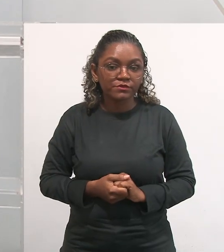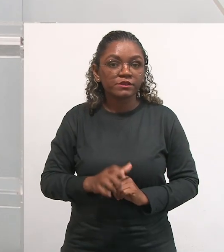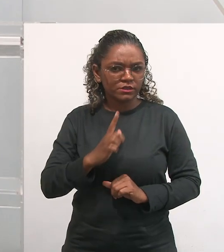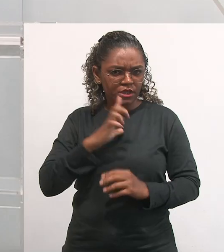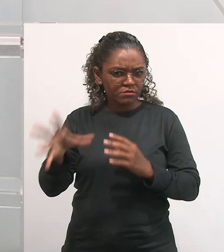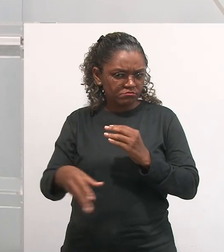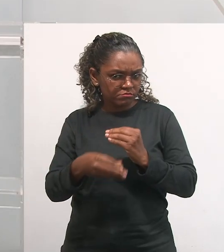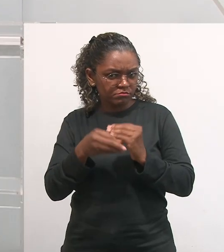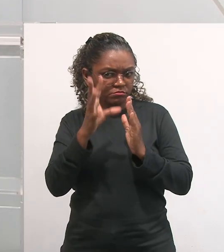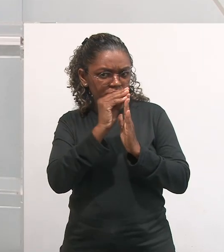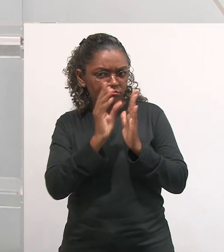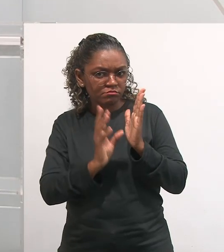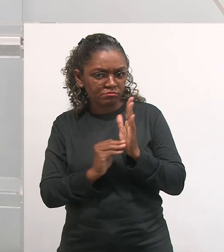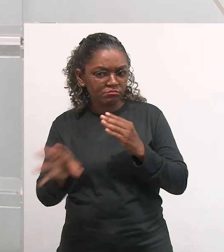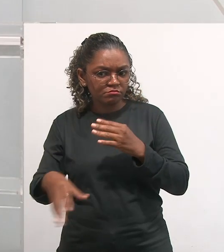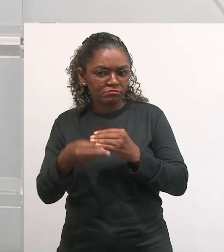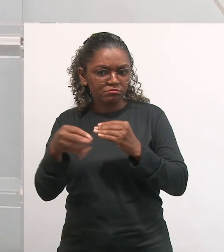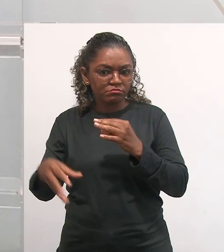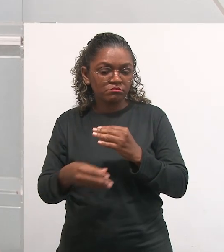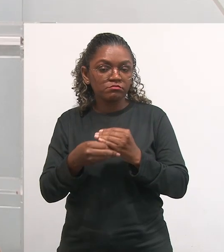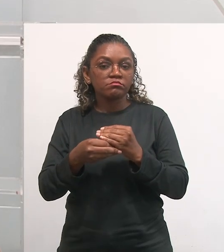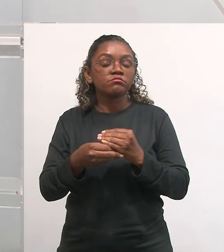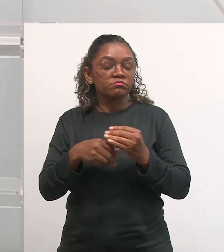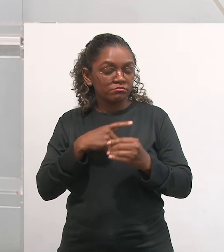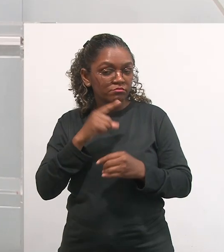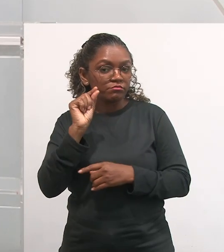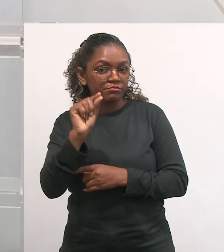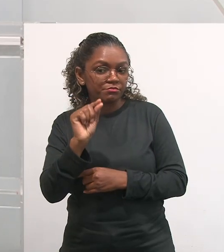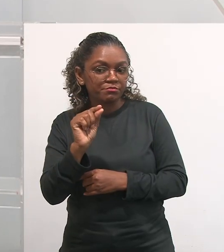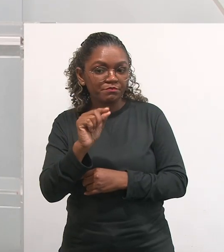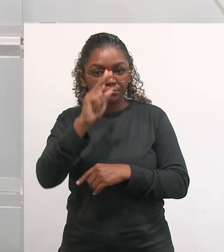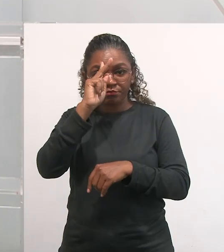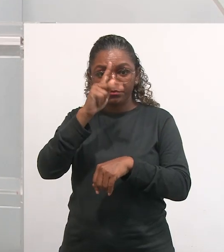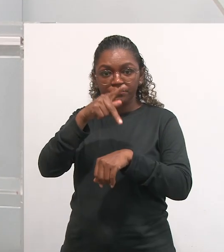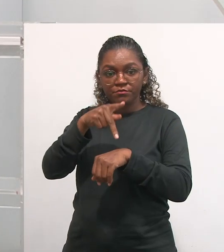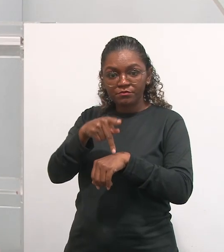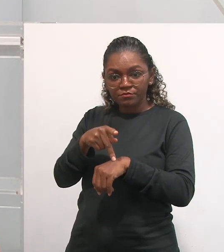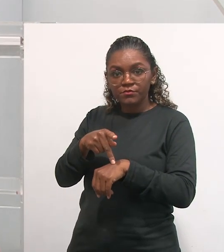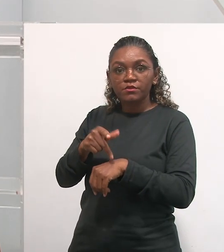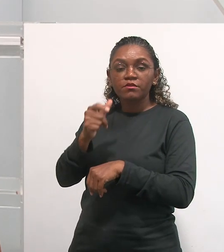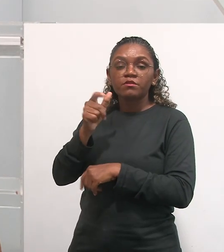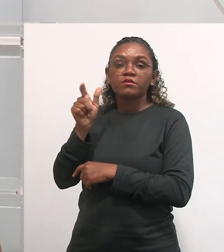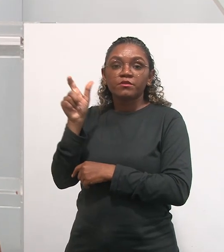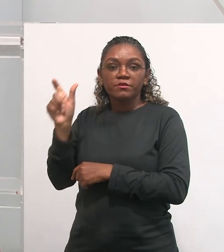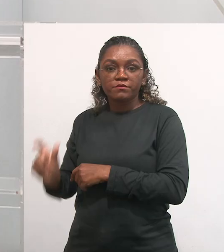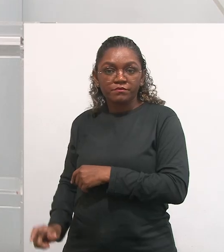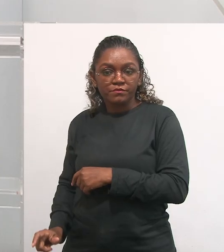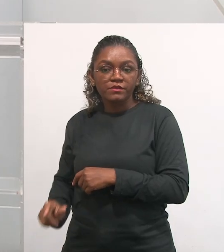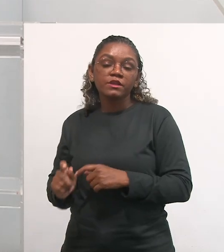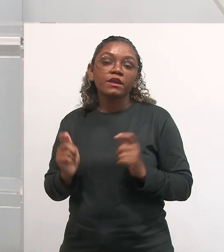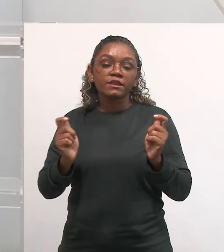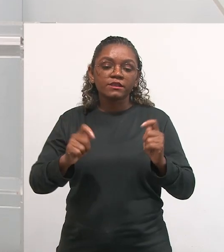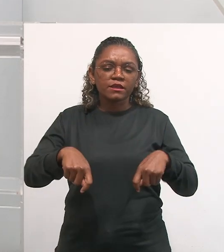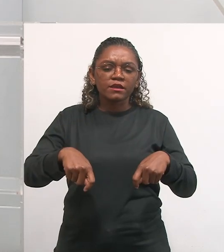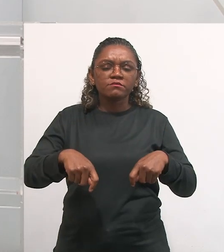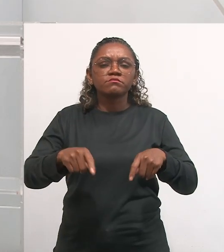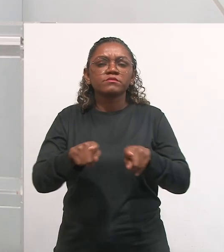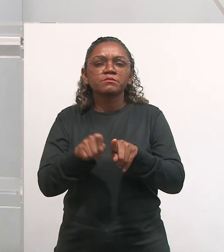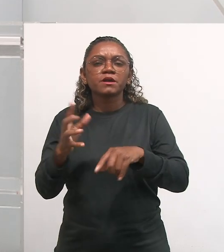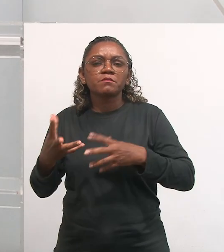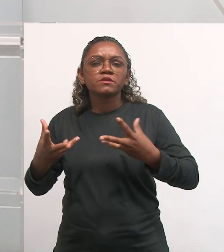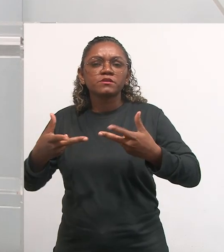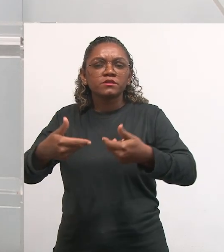conteúdo, advindo das pesquisas do Howard Gardner, que ele vai trabalhar com as ideias de competências e habilidades, e